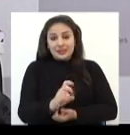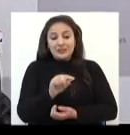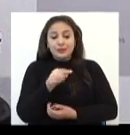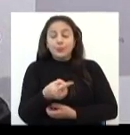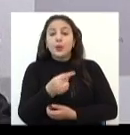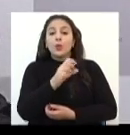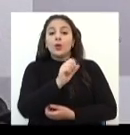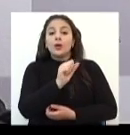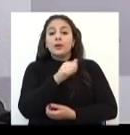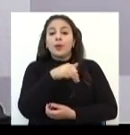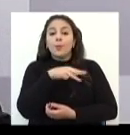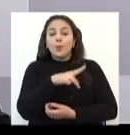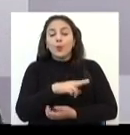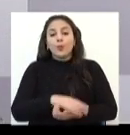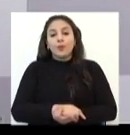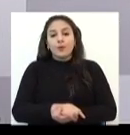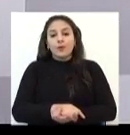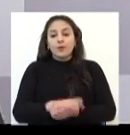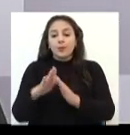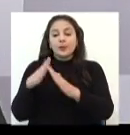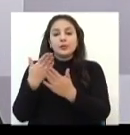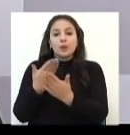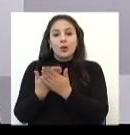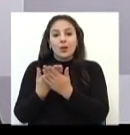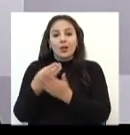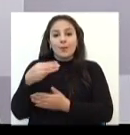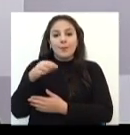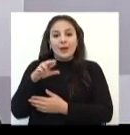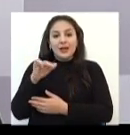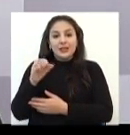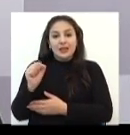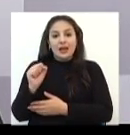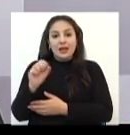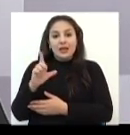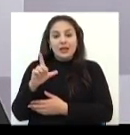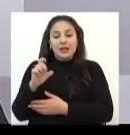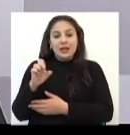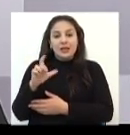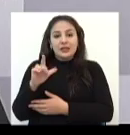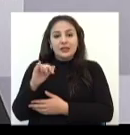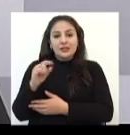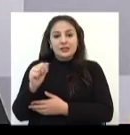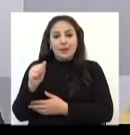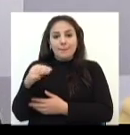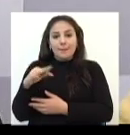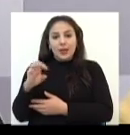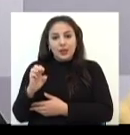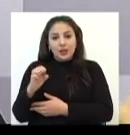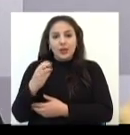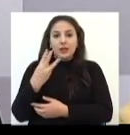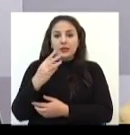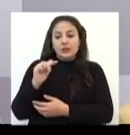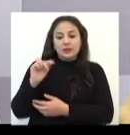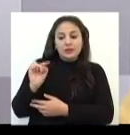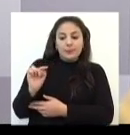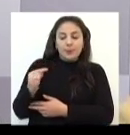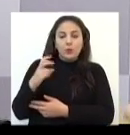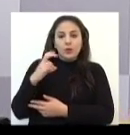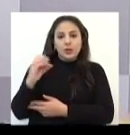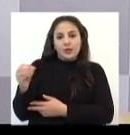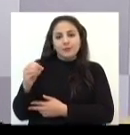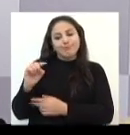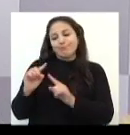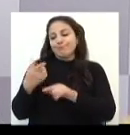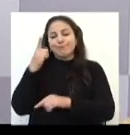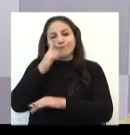no colégio IMEI da Maria Elizabeth, 37 mil e 500 que não foram aprovadas,